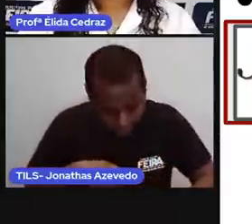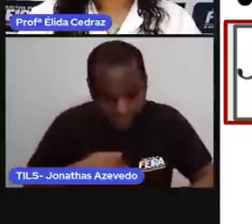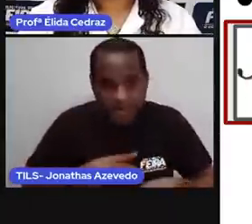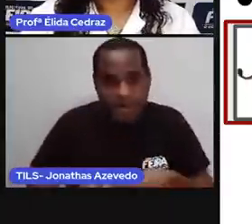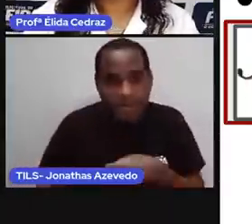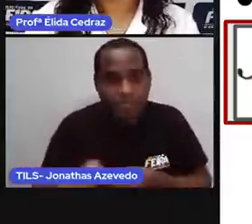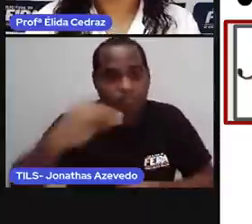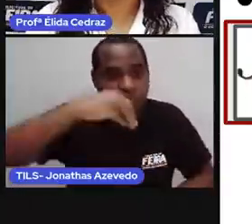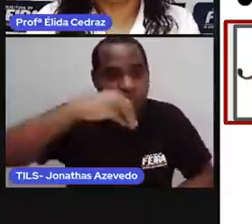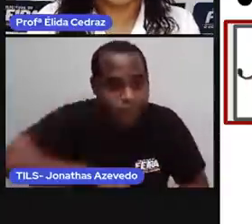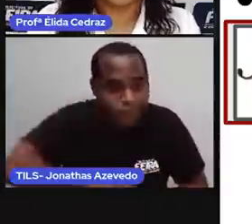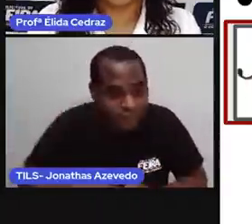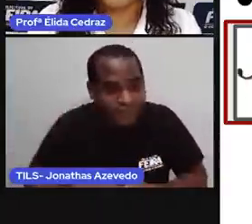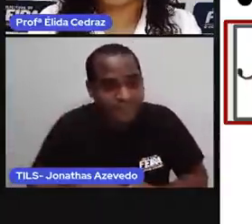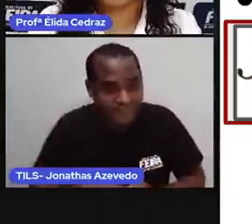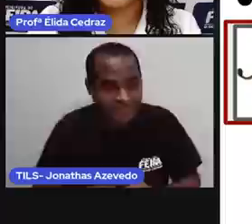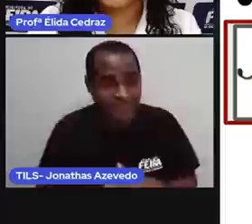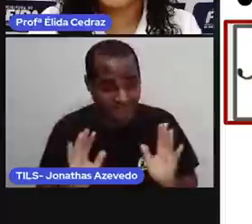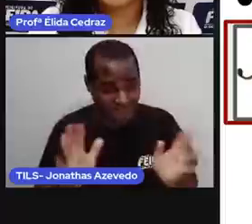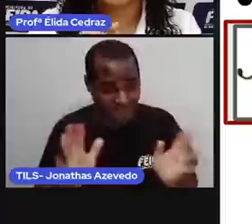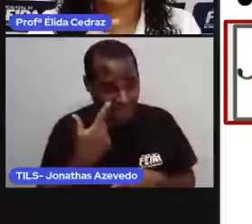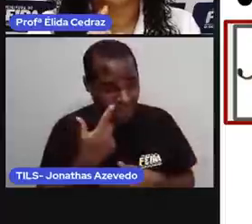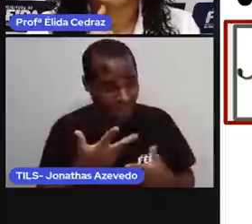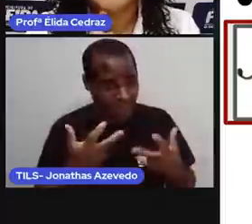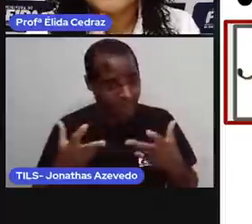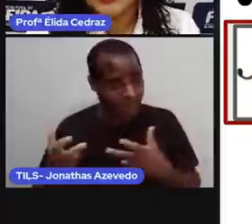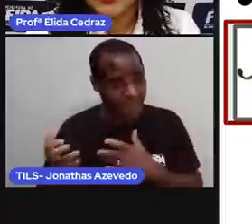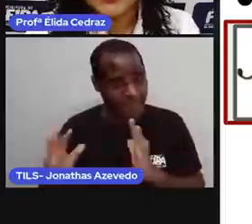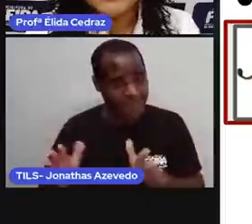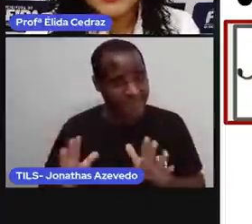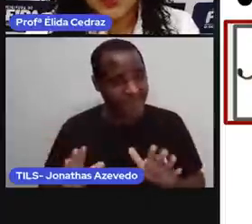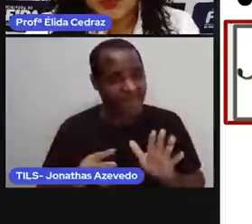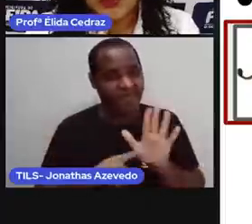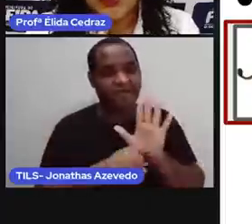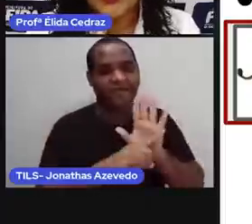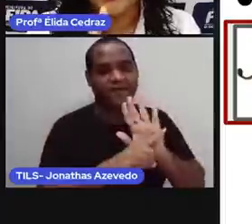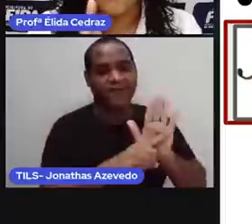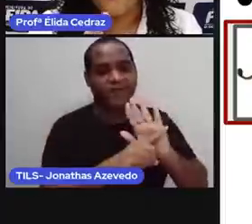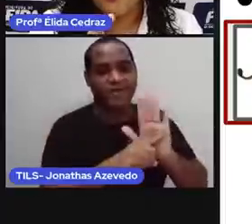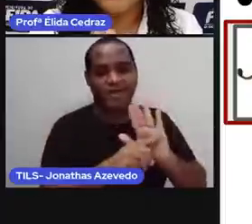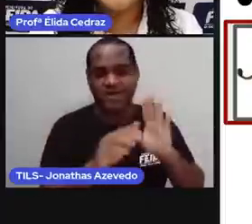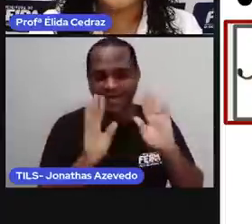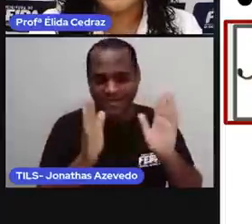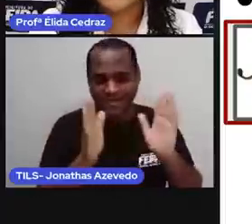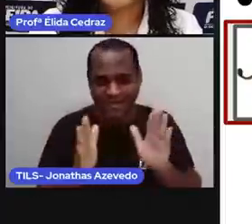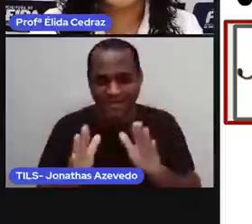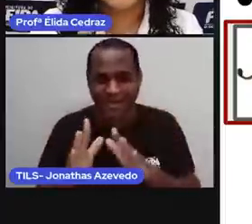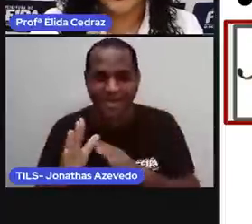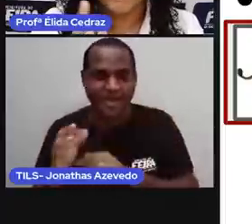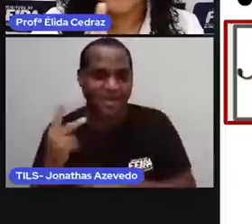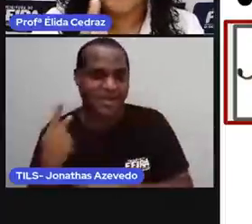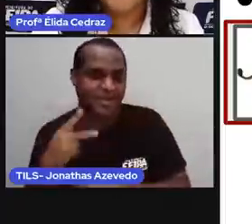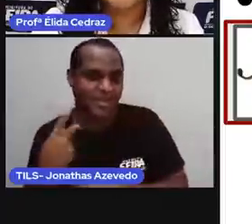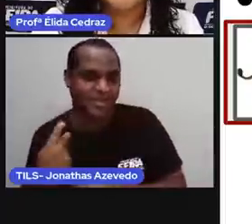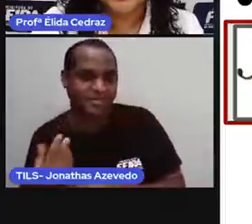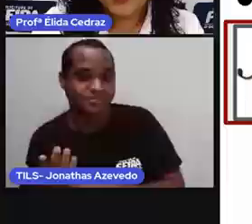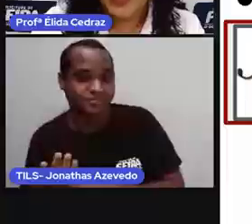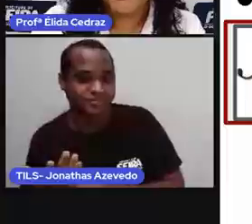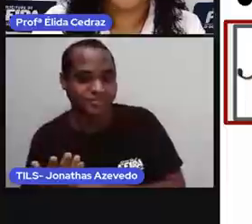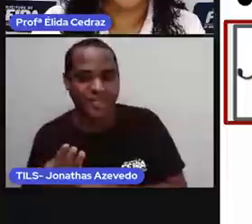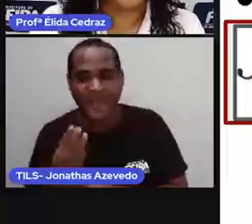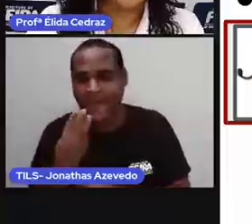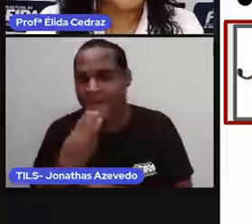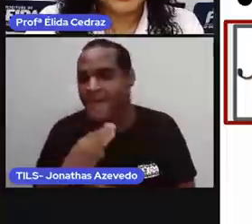filhote fica ali. Você já deve ter visto isso no desenho do sinhupu. Ou no desenho de algum outro